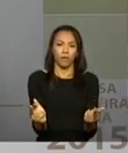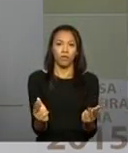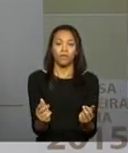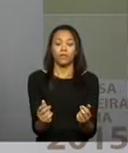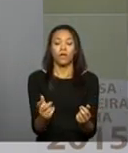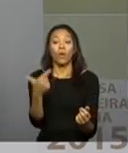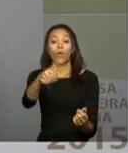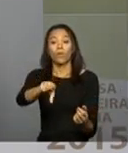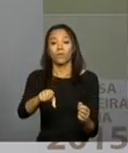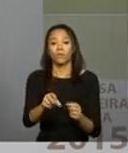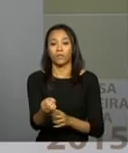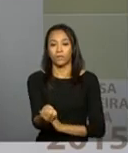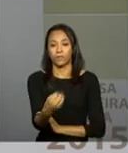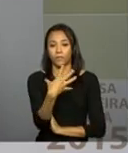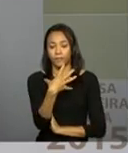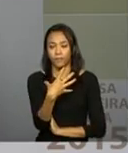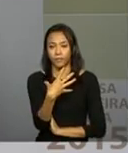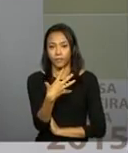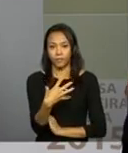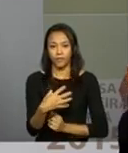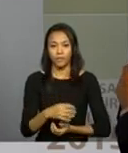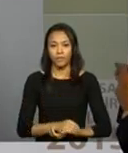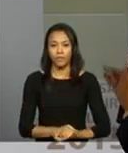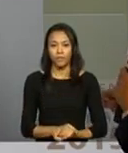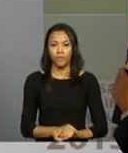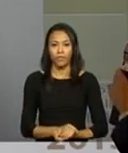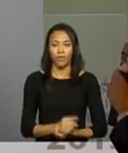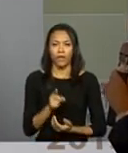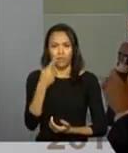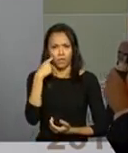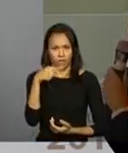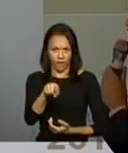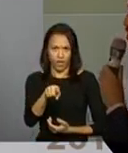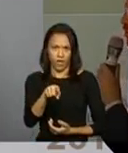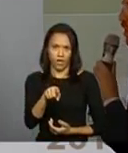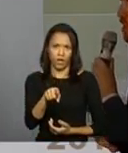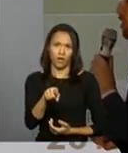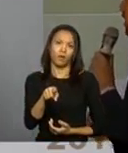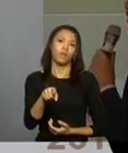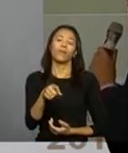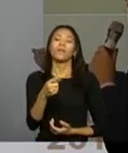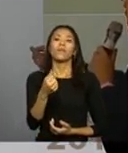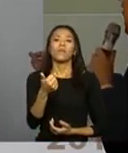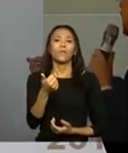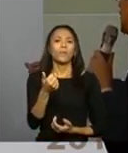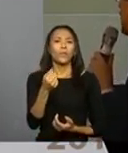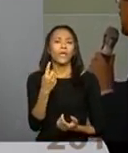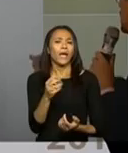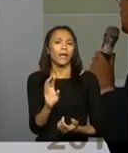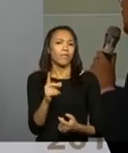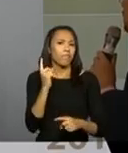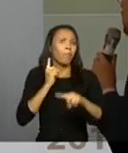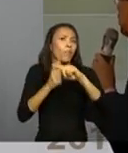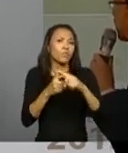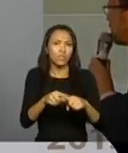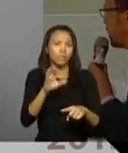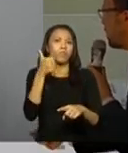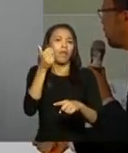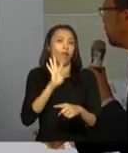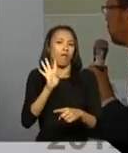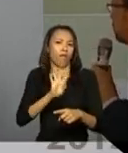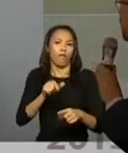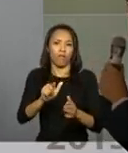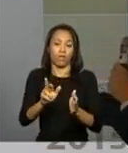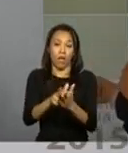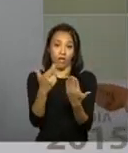próximo para a gente ver. E aí, aonde tem, vamos dizer, o ponto positivo em relação à revista. Esse é o indicador que nós